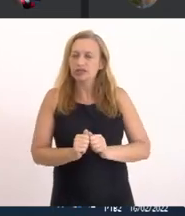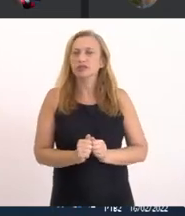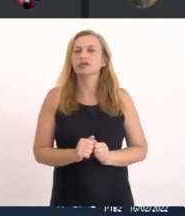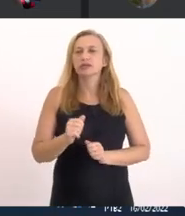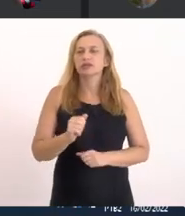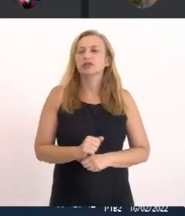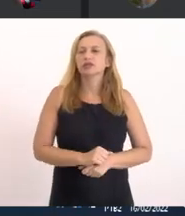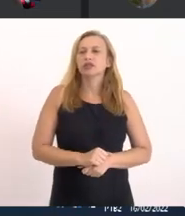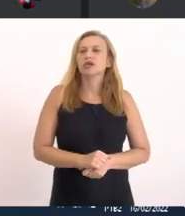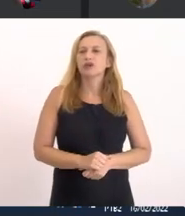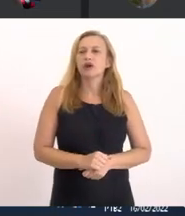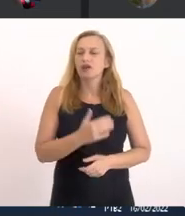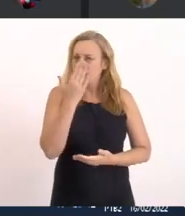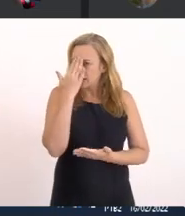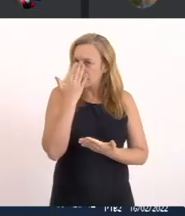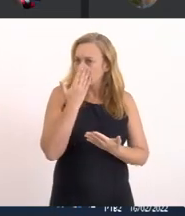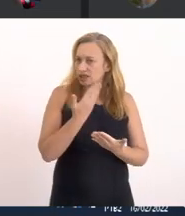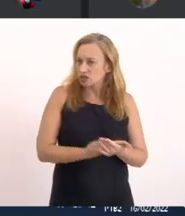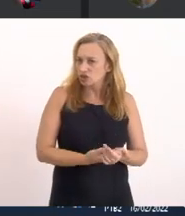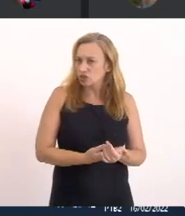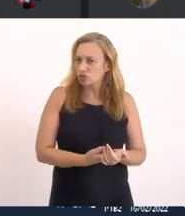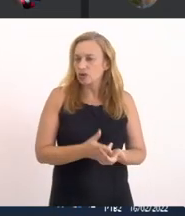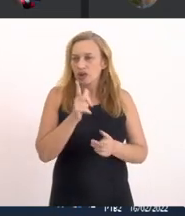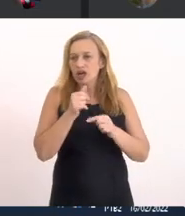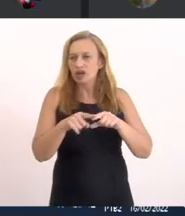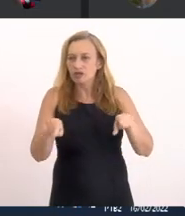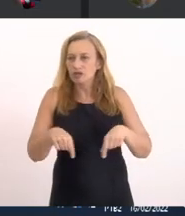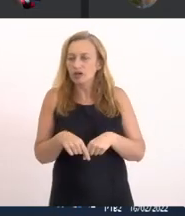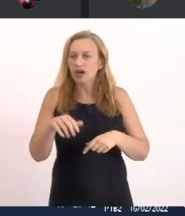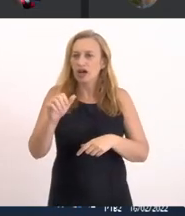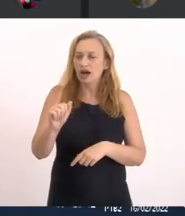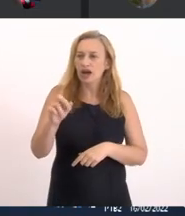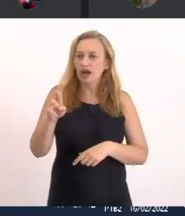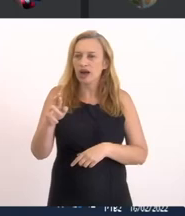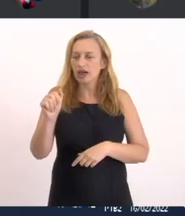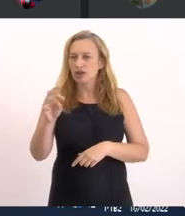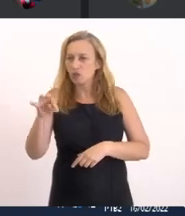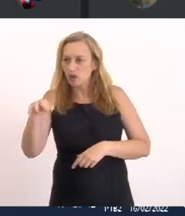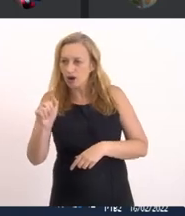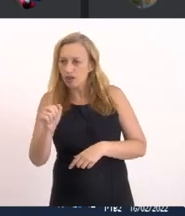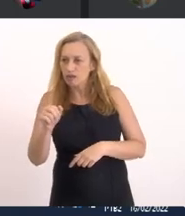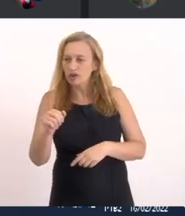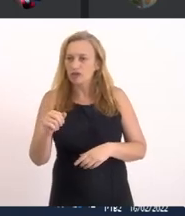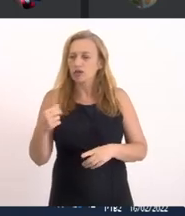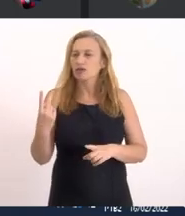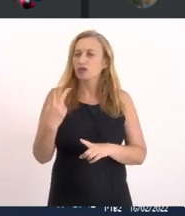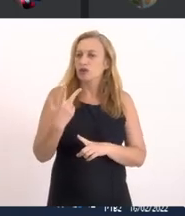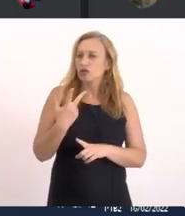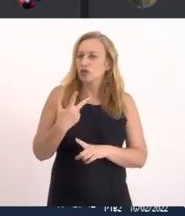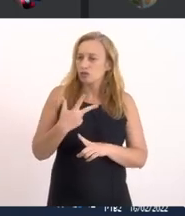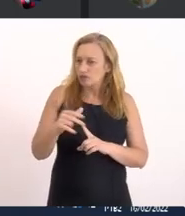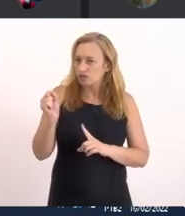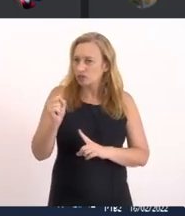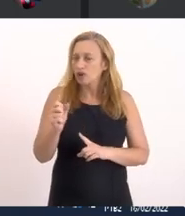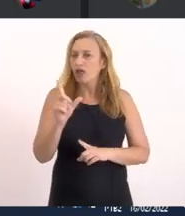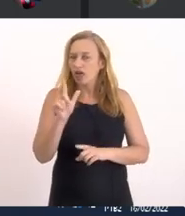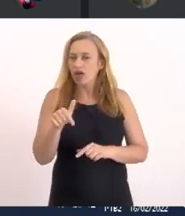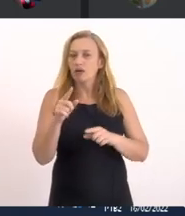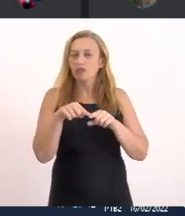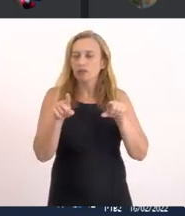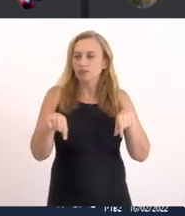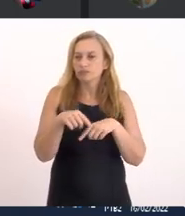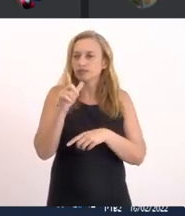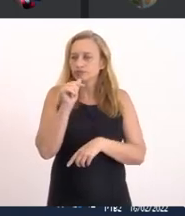eu creio que a lagoa de Araruama É assim um exemplo De sucesso É uma das lagoas Que graças ao